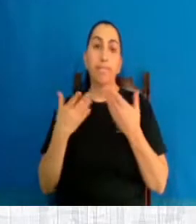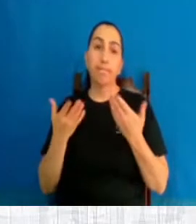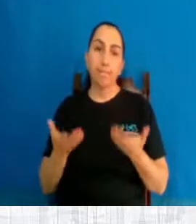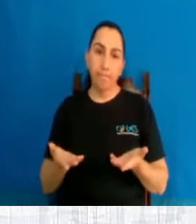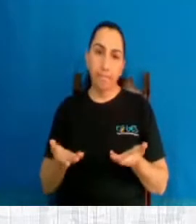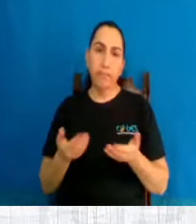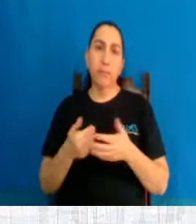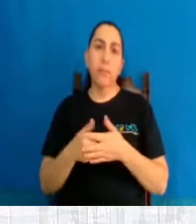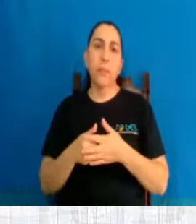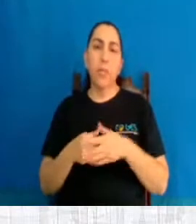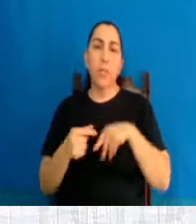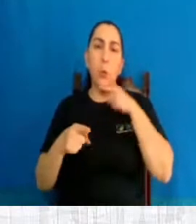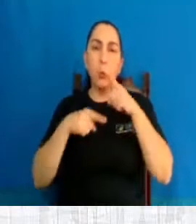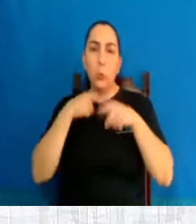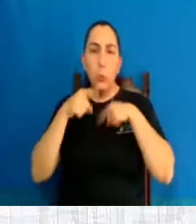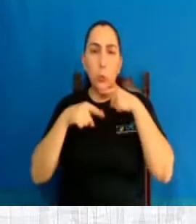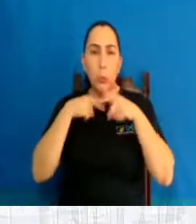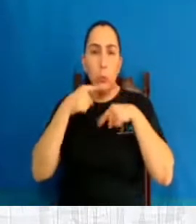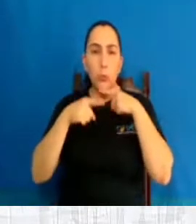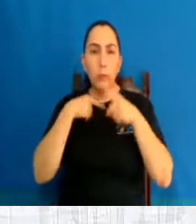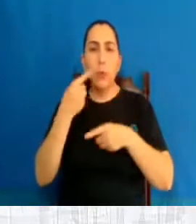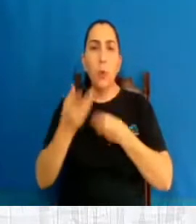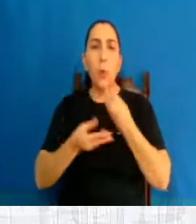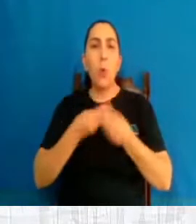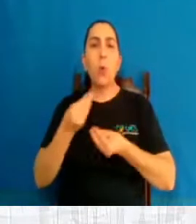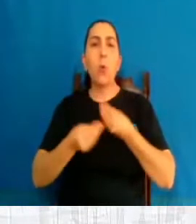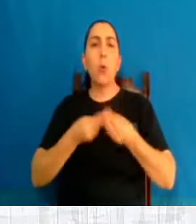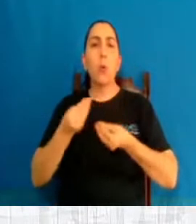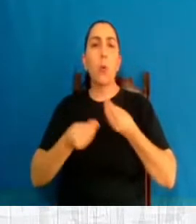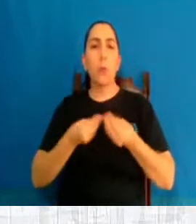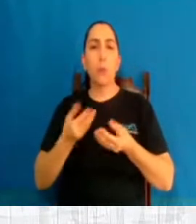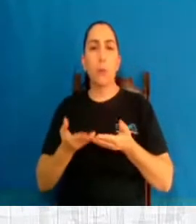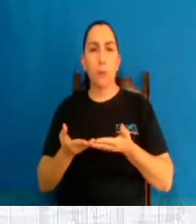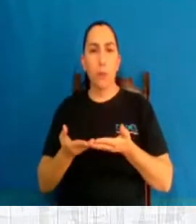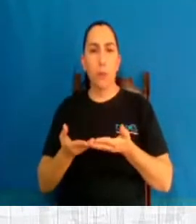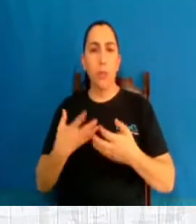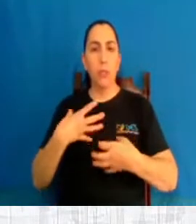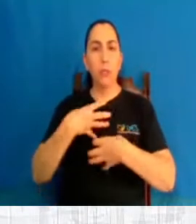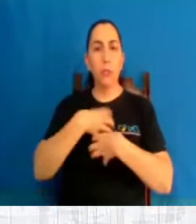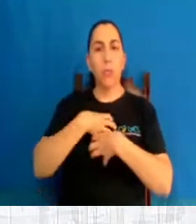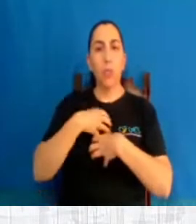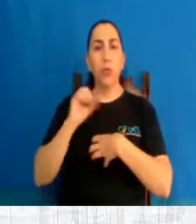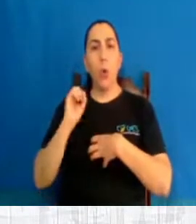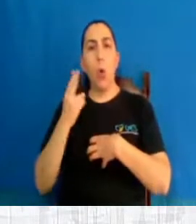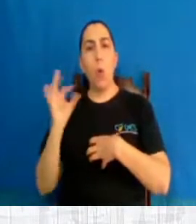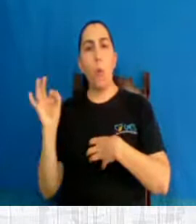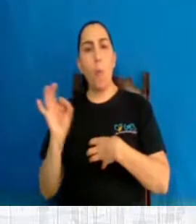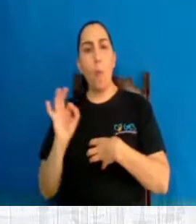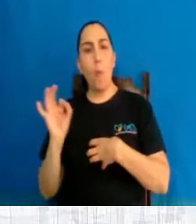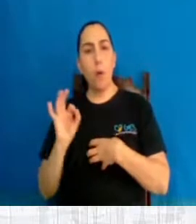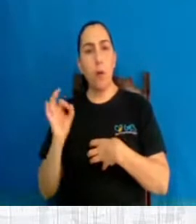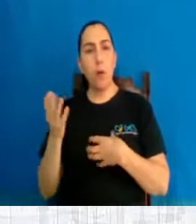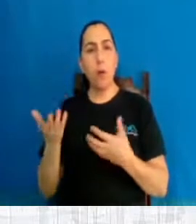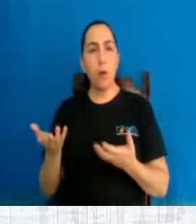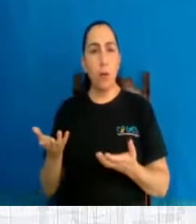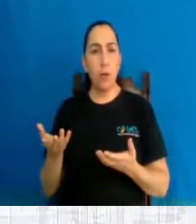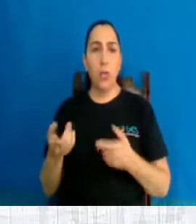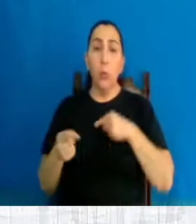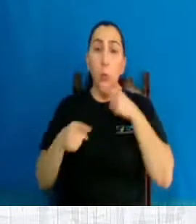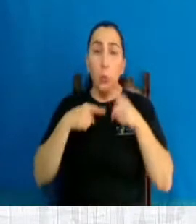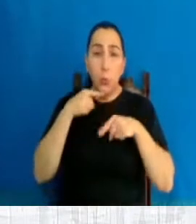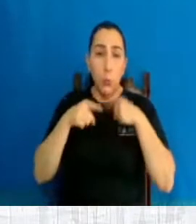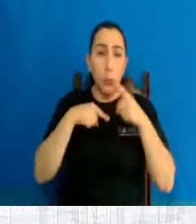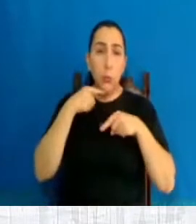né? Então, se há dúvidas, pessoal, se o bebê sente ou não dor, indube o pró-réu, não é? Na dúvida,